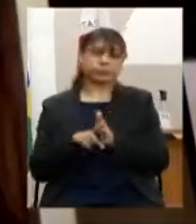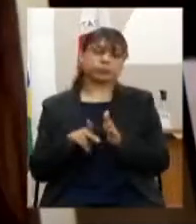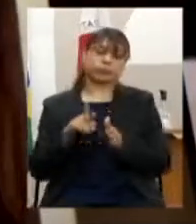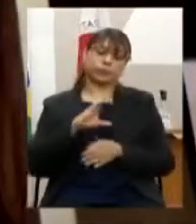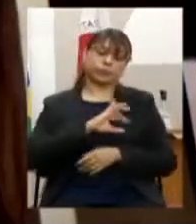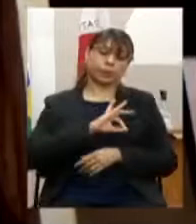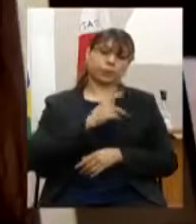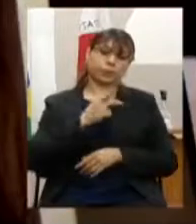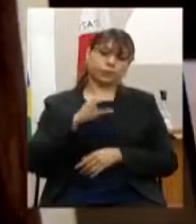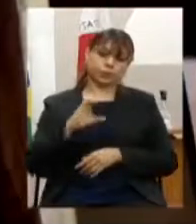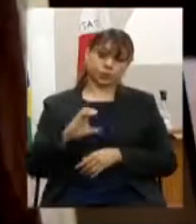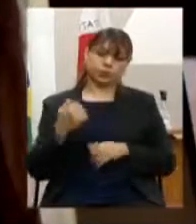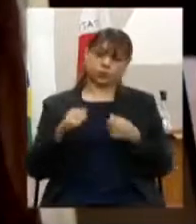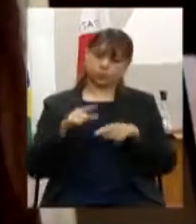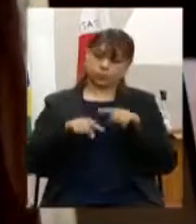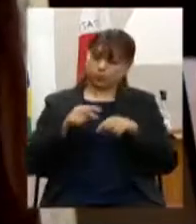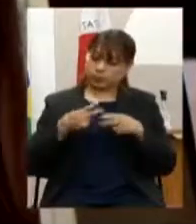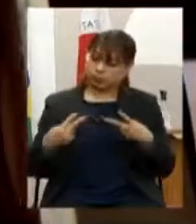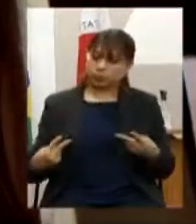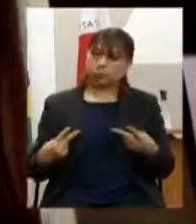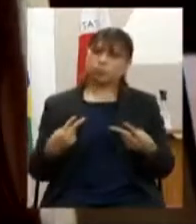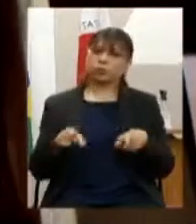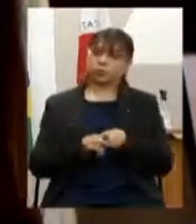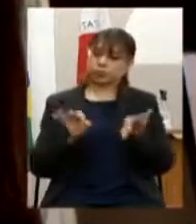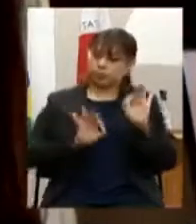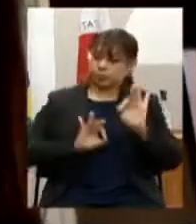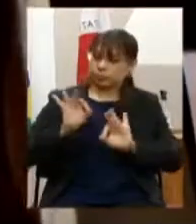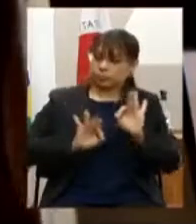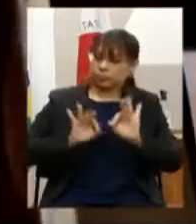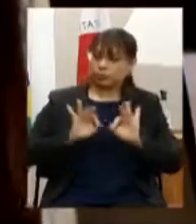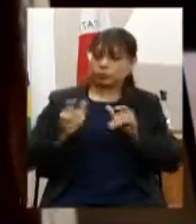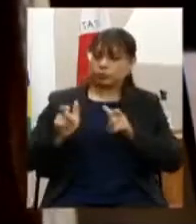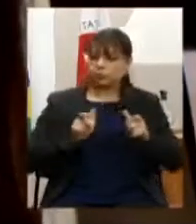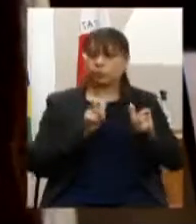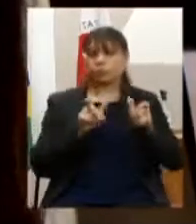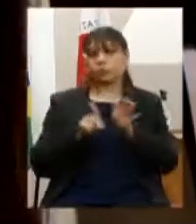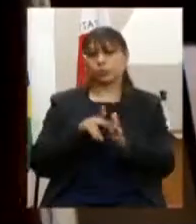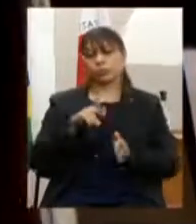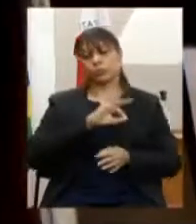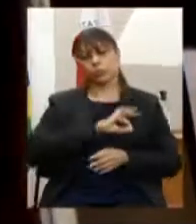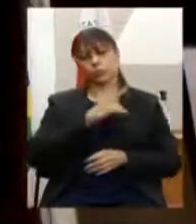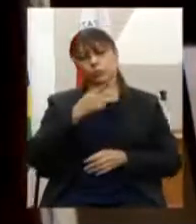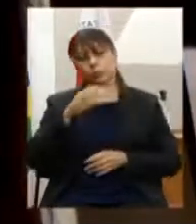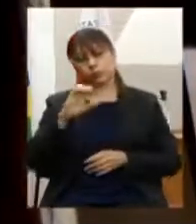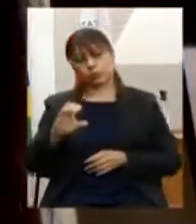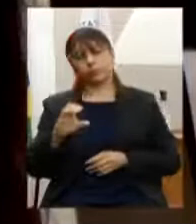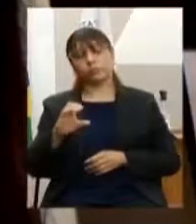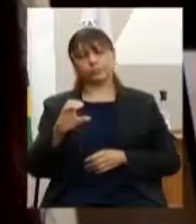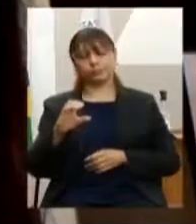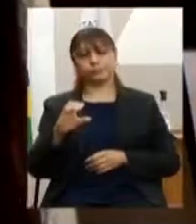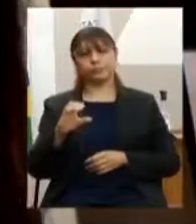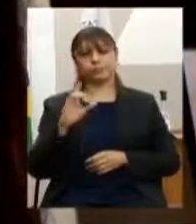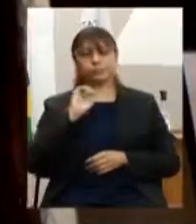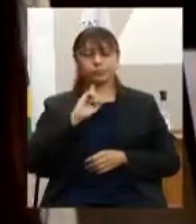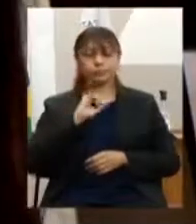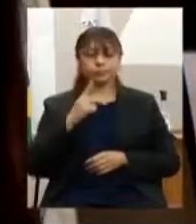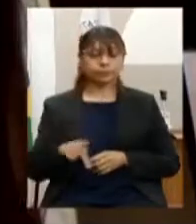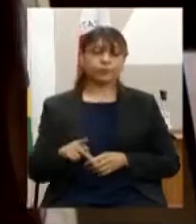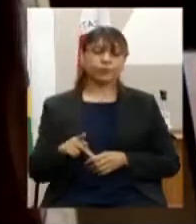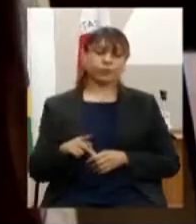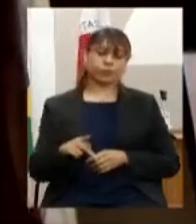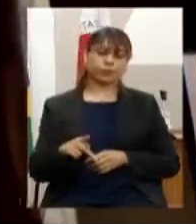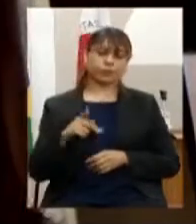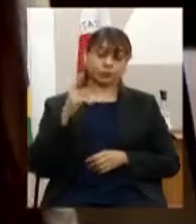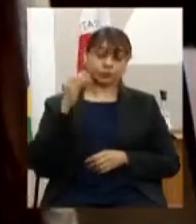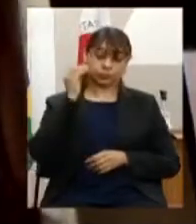aquisição de equipamentos e modernização das unidades da polícia civil de minas gerais com a finalidade de